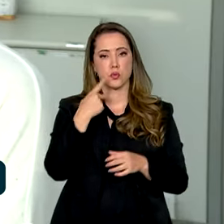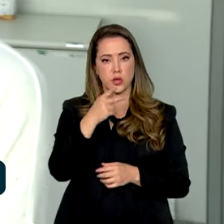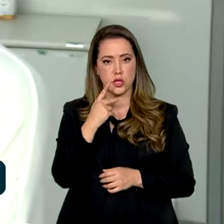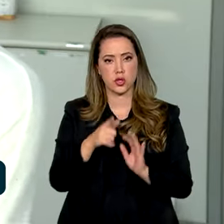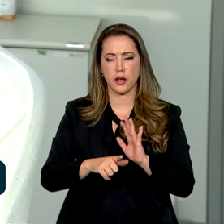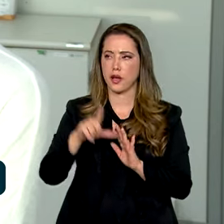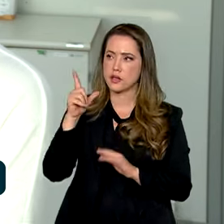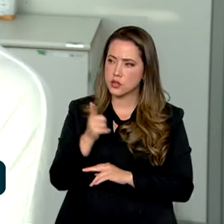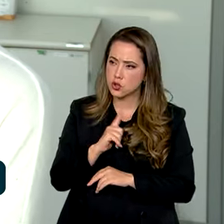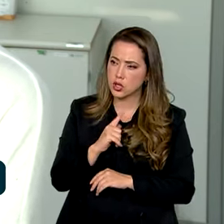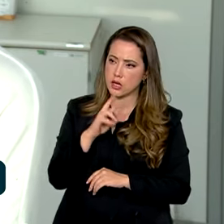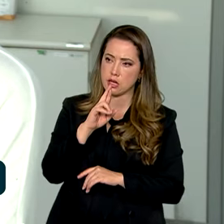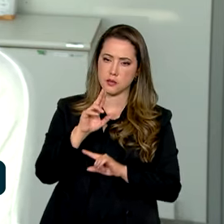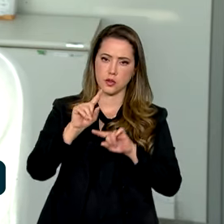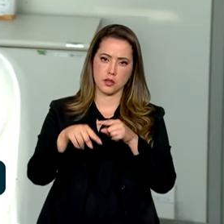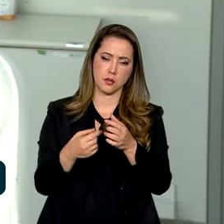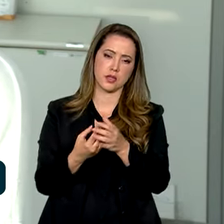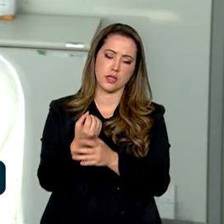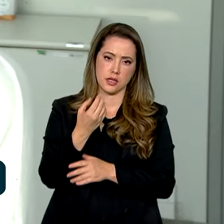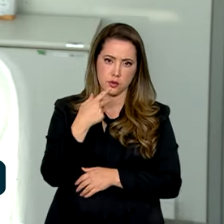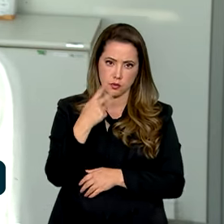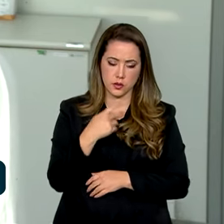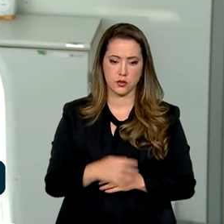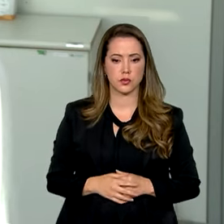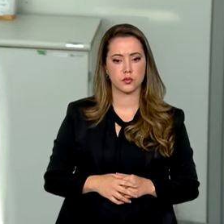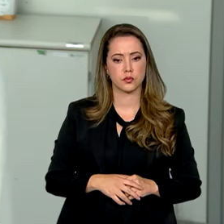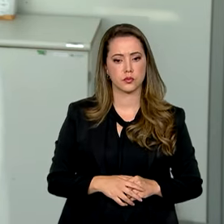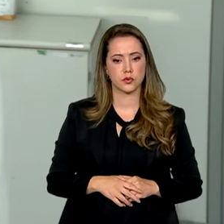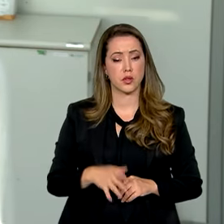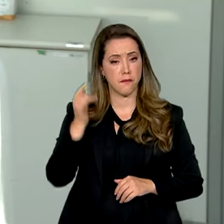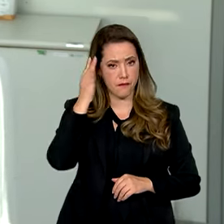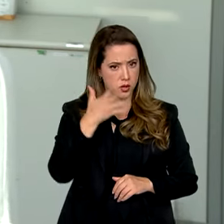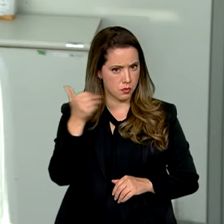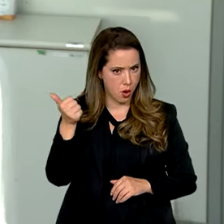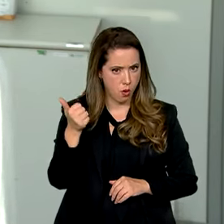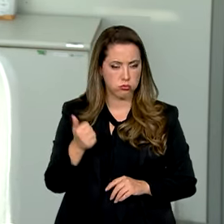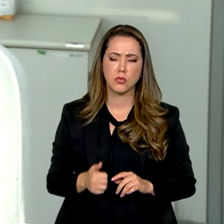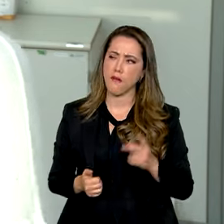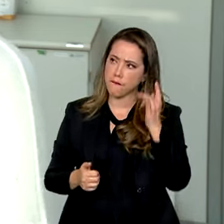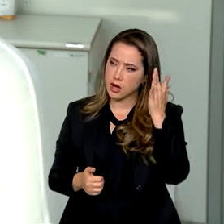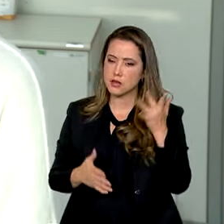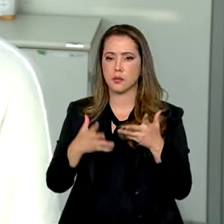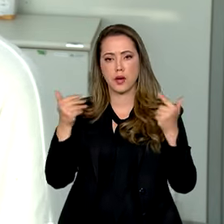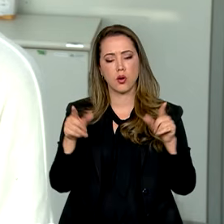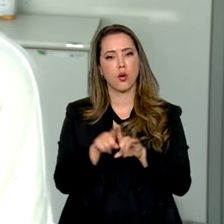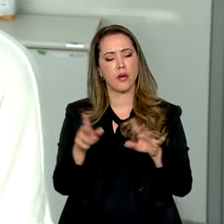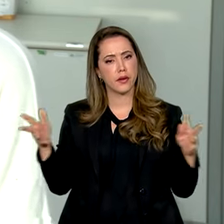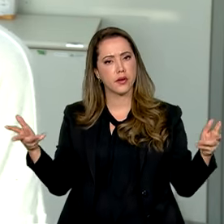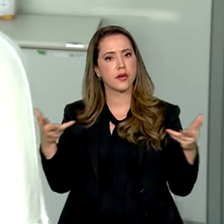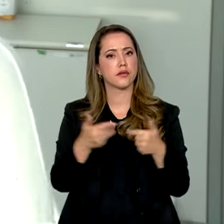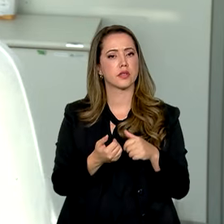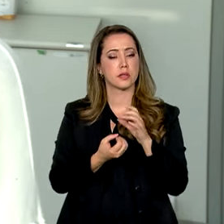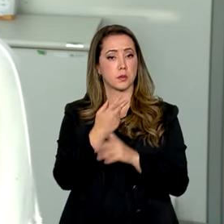se tinha e do resultado após a implementação da política. Essa a ideia. Isso torna tudo bem mais fácil, Isso torna tudo mais fácil e mais eficaz também, né, para a